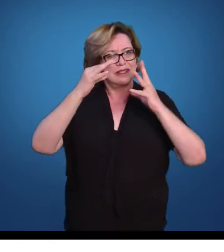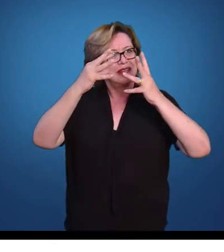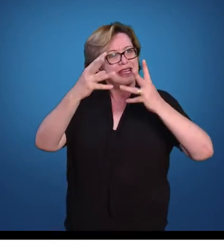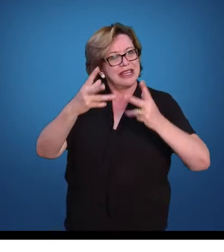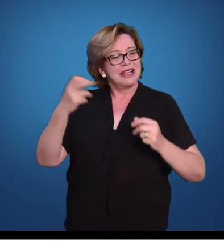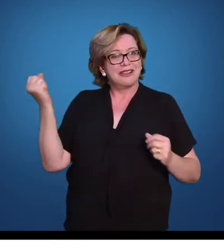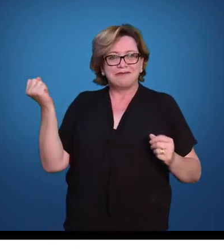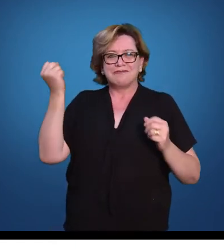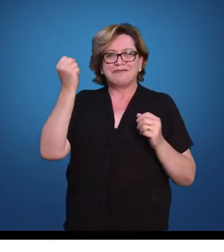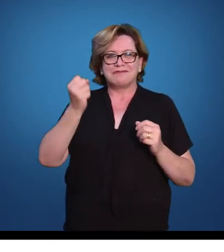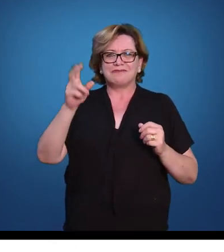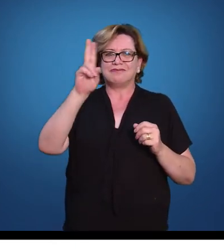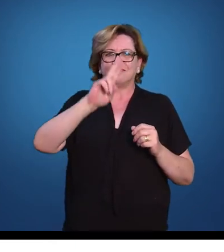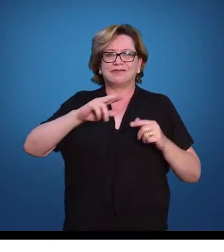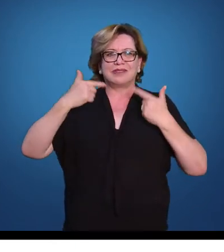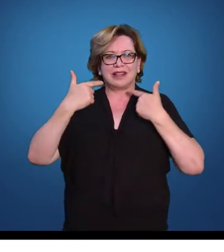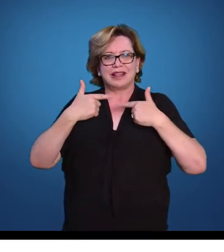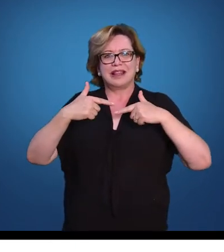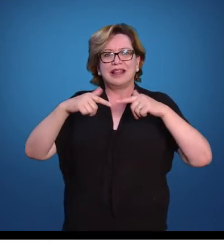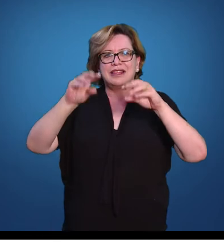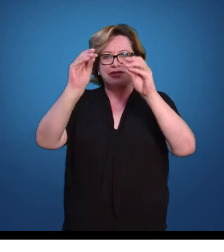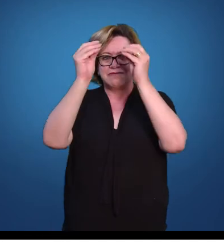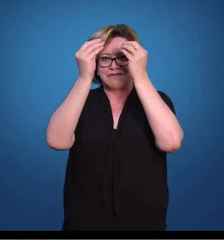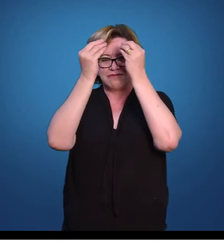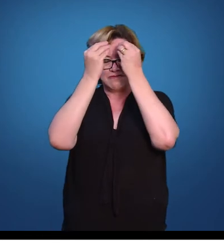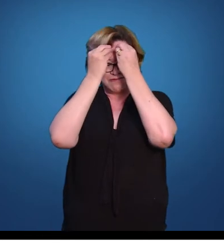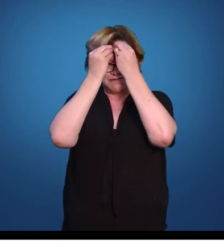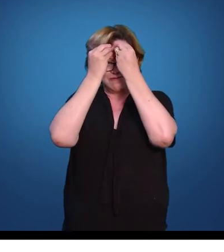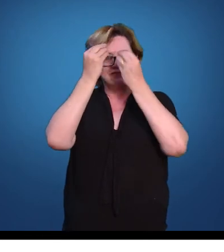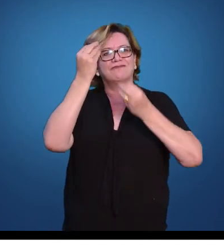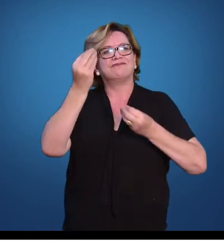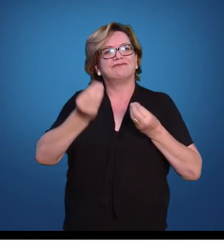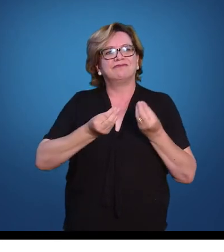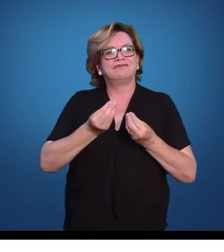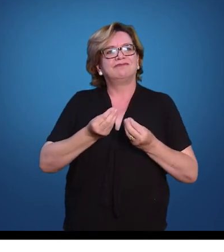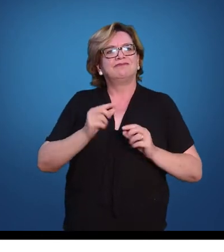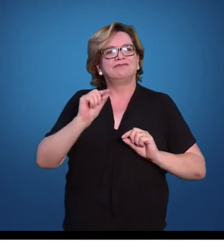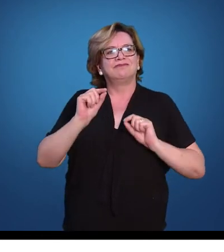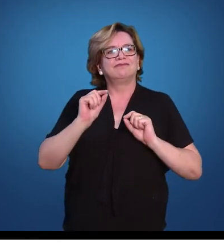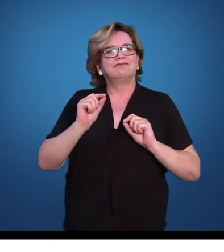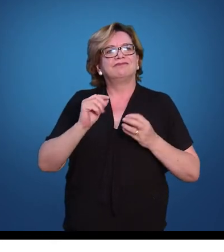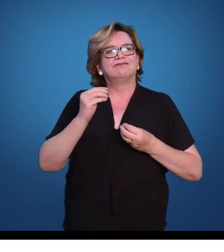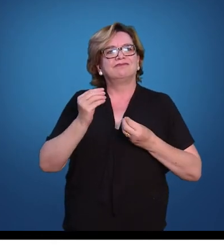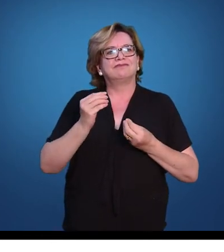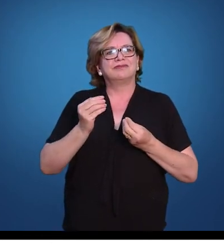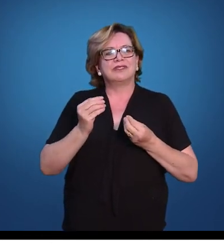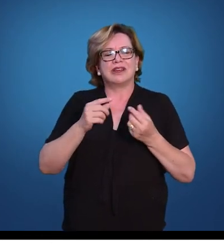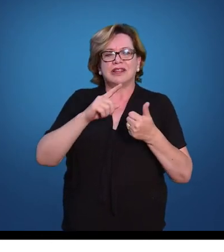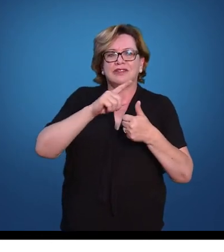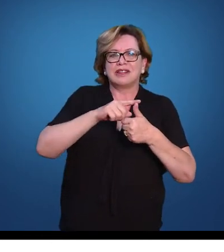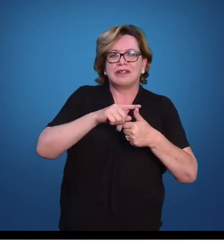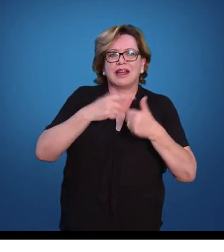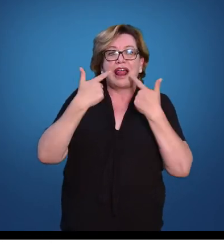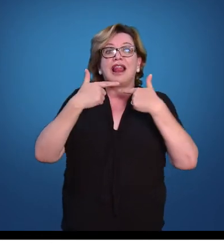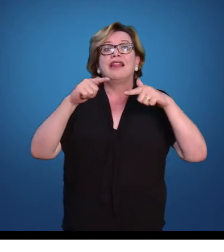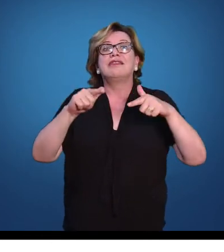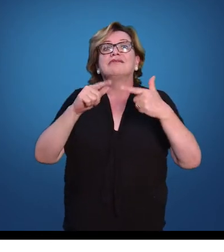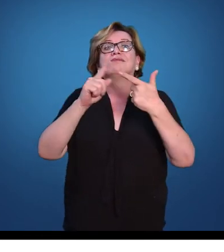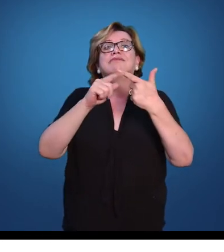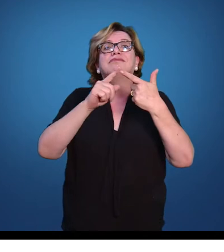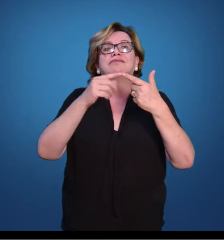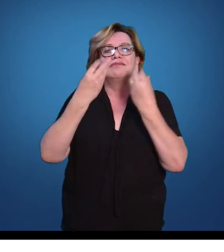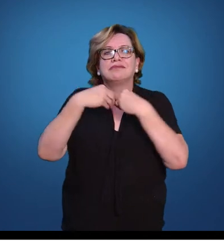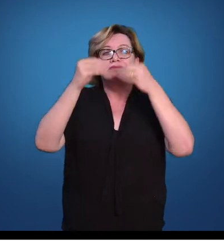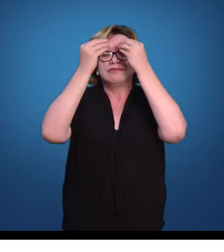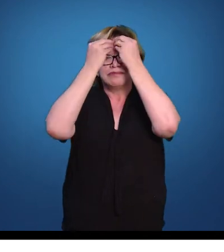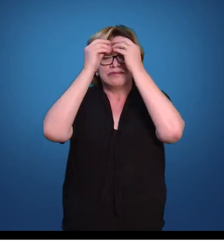pode ser designado como linguagem. Diante disso, do que é língua, do que é linguagem, nós vamos partir então do